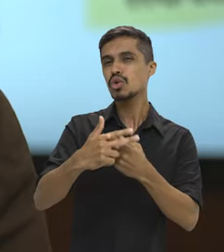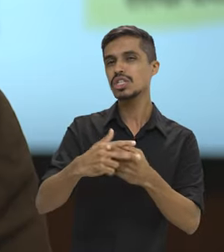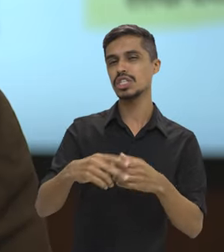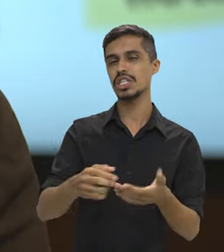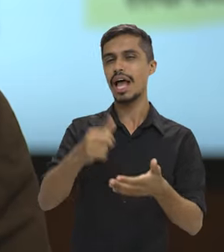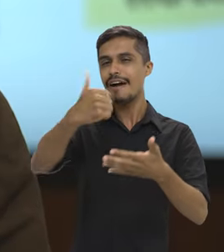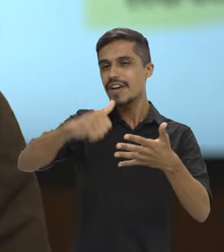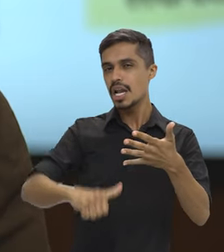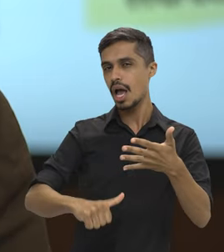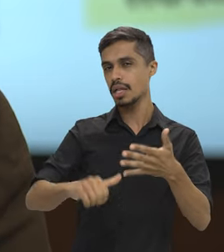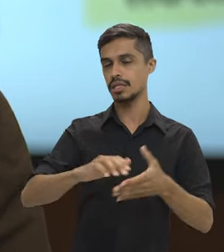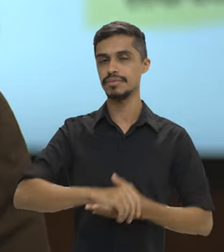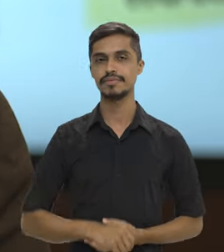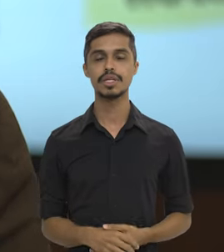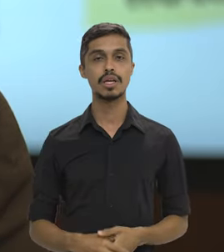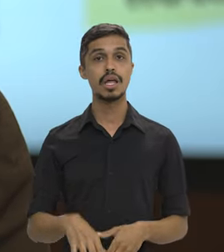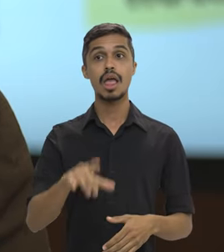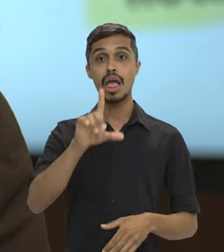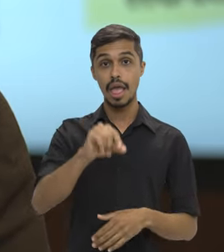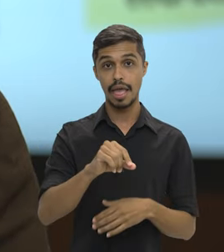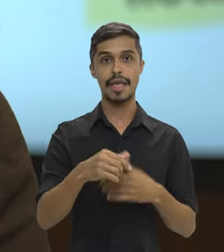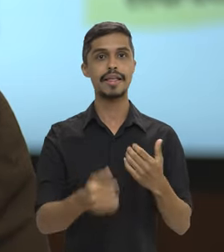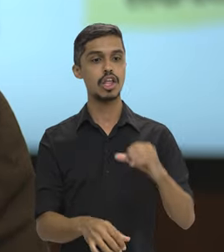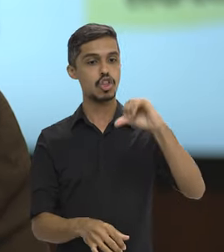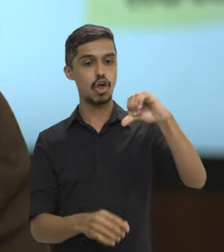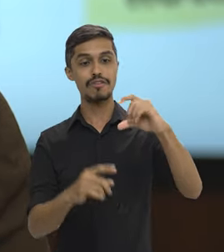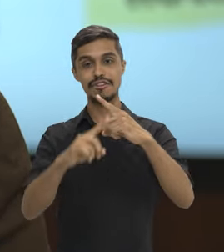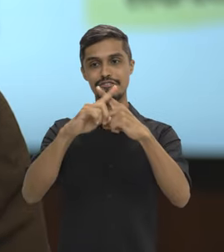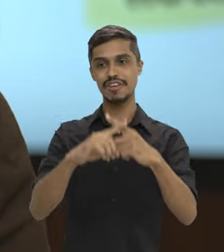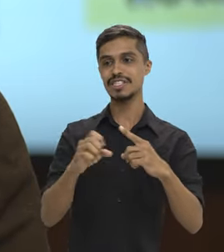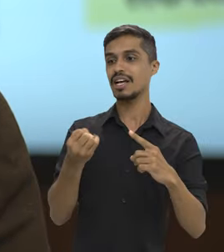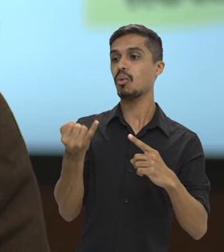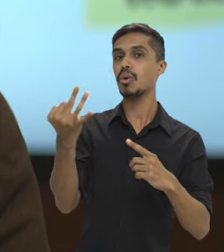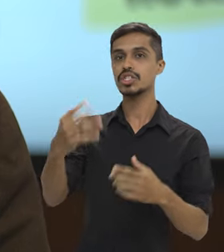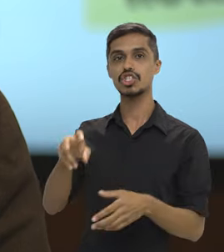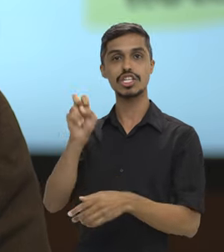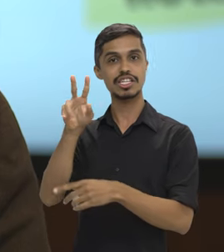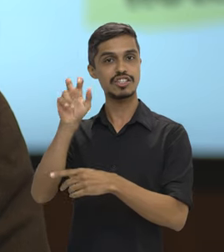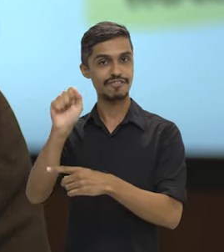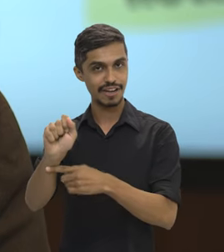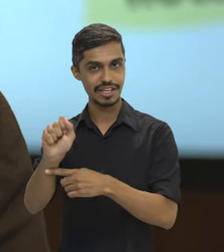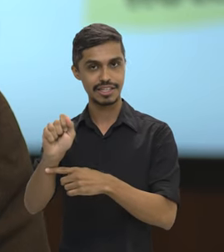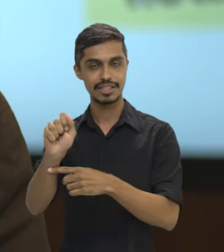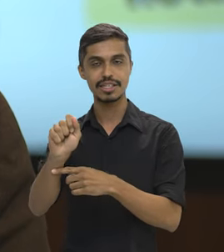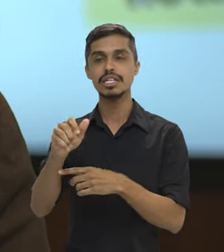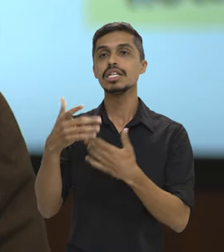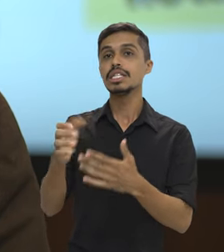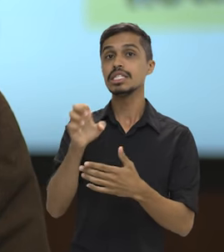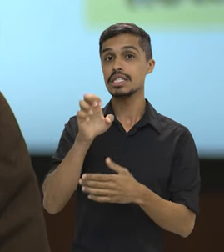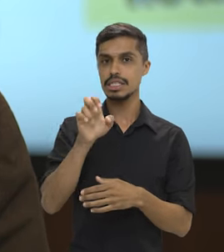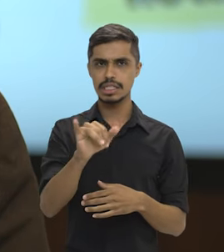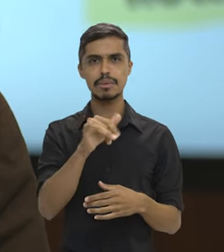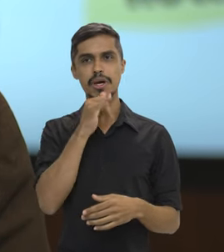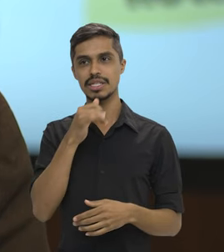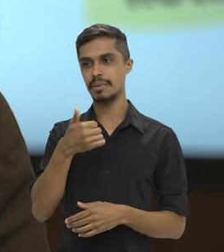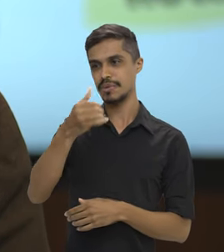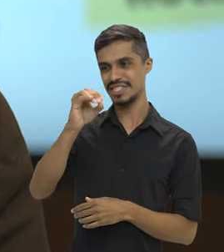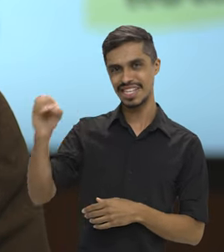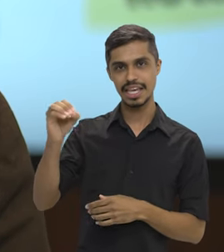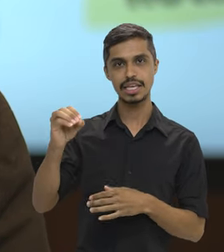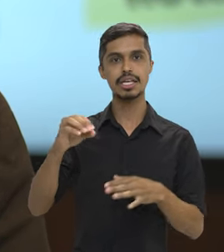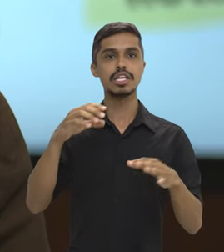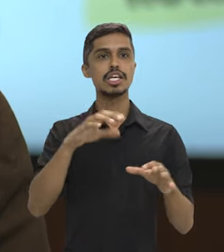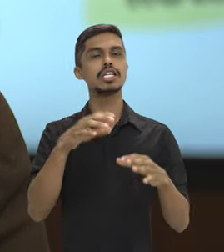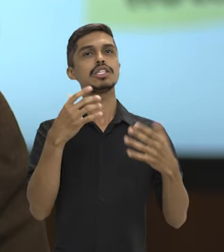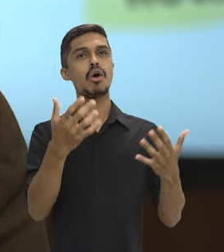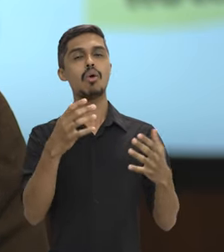Serão corrigidas 9 vezes o número de vagas por cargo. Então, quer dizer, se um cargo tem 100 vagas, vão ser corrigidas